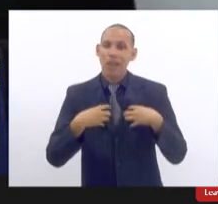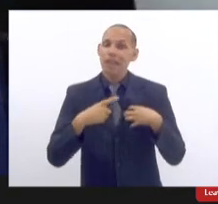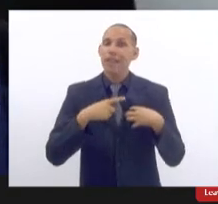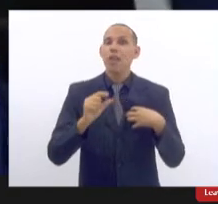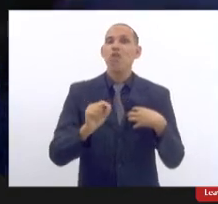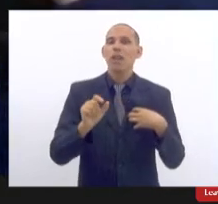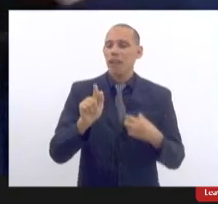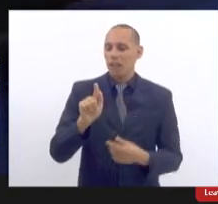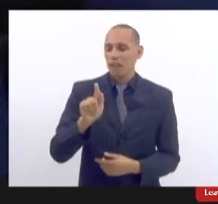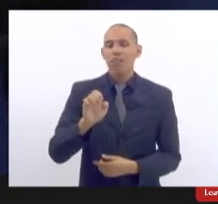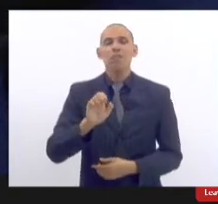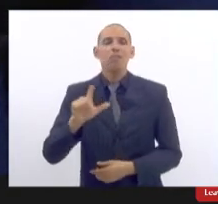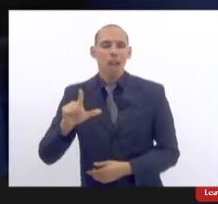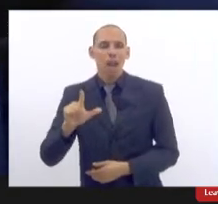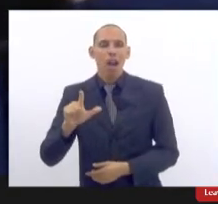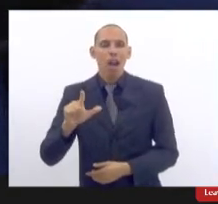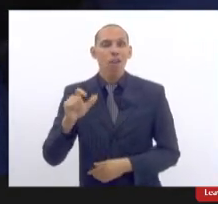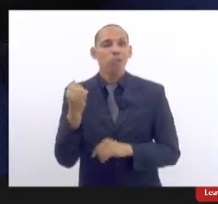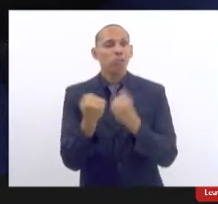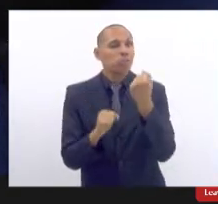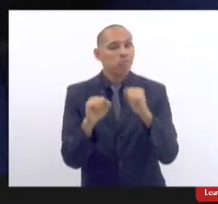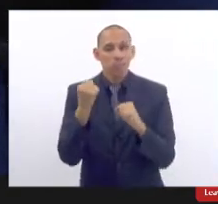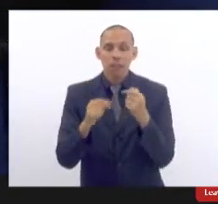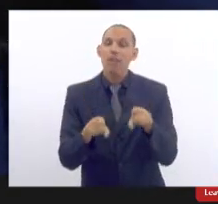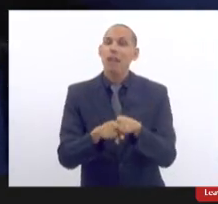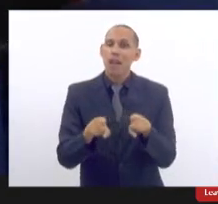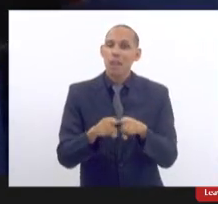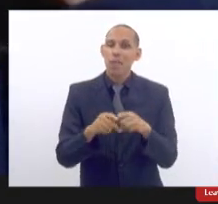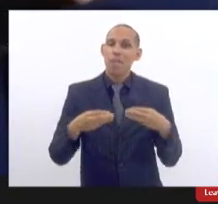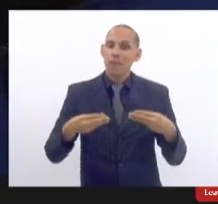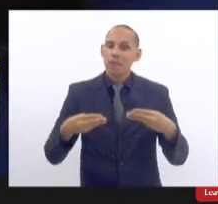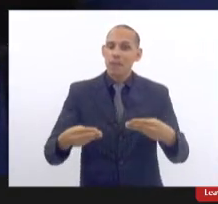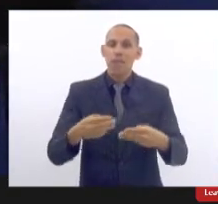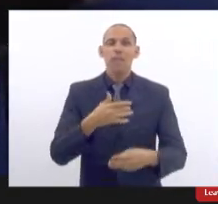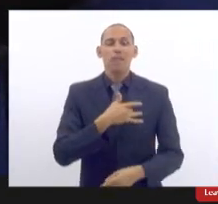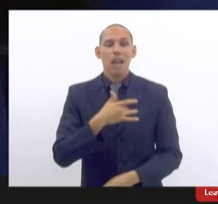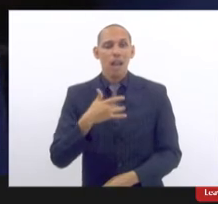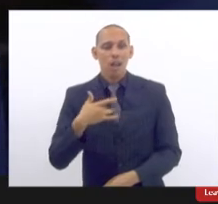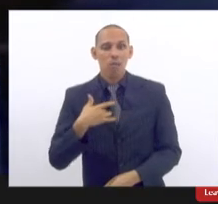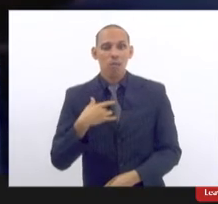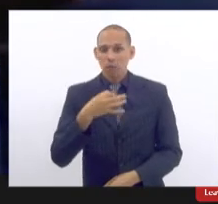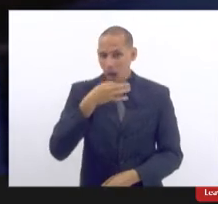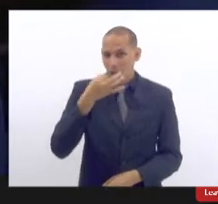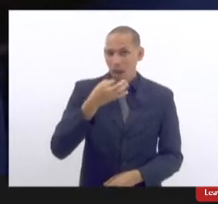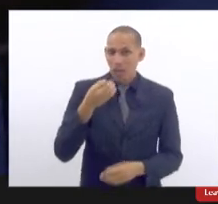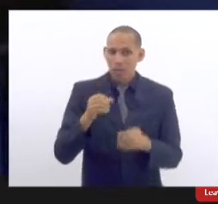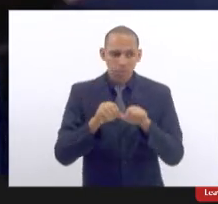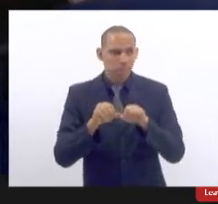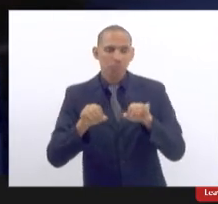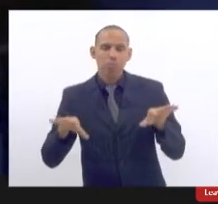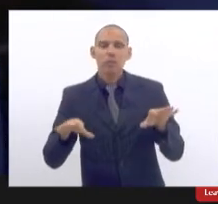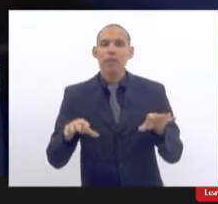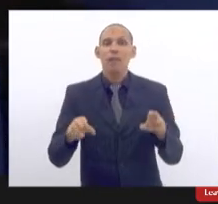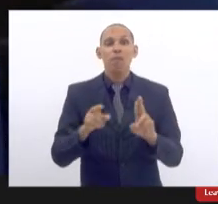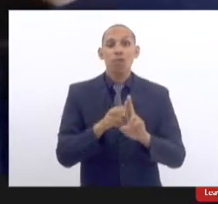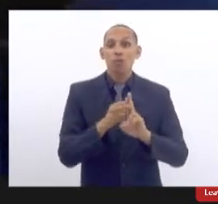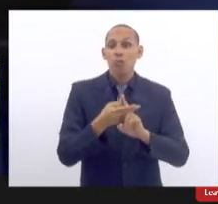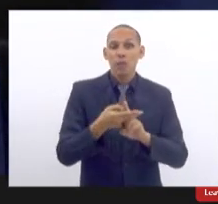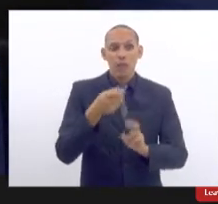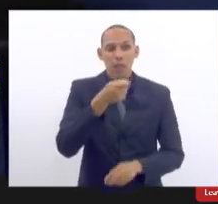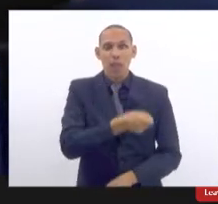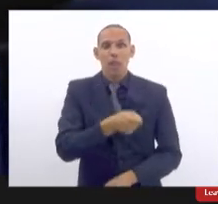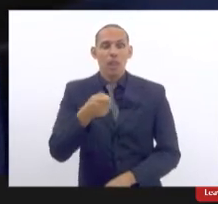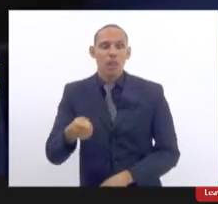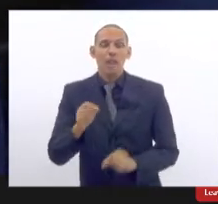inclusive o Ministério da Saúde lançou um parecer obrigando o SUS a